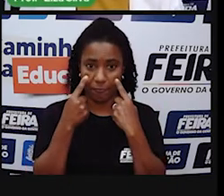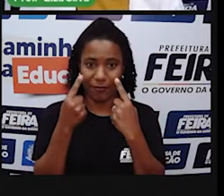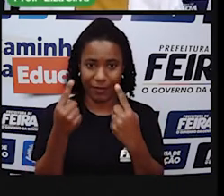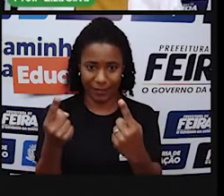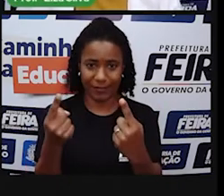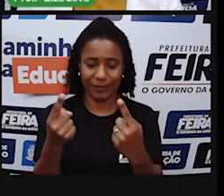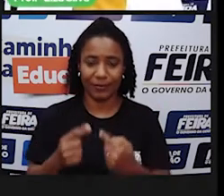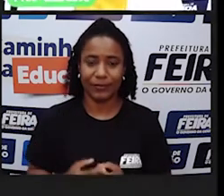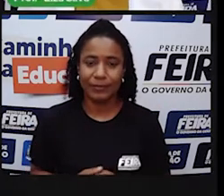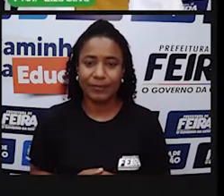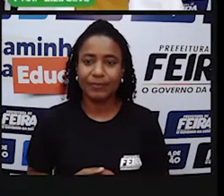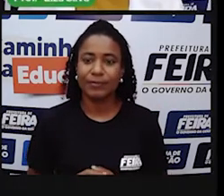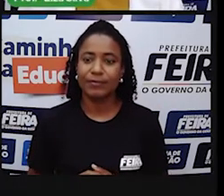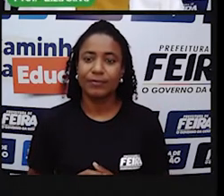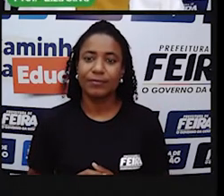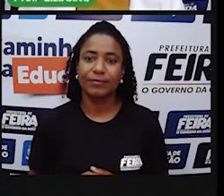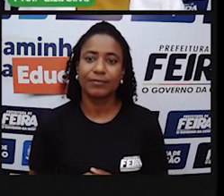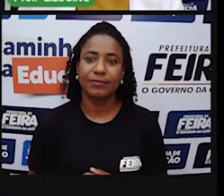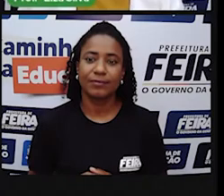go.